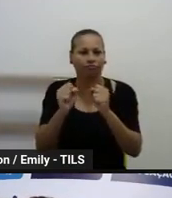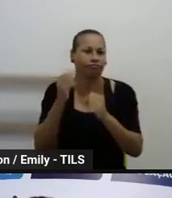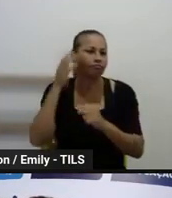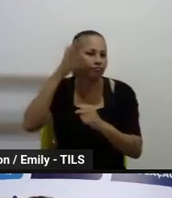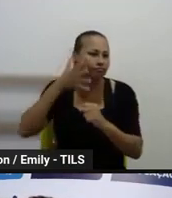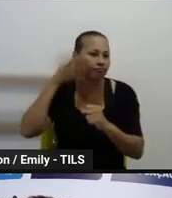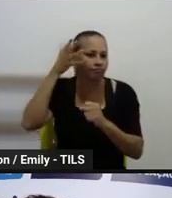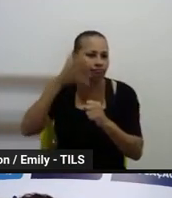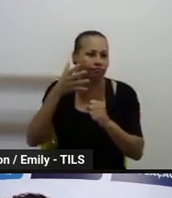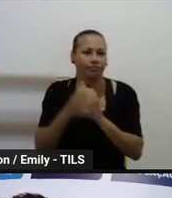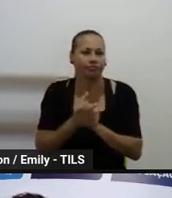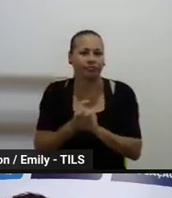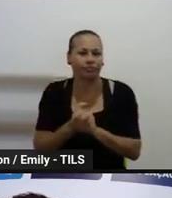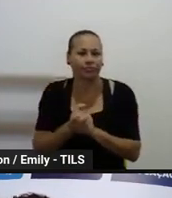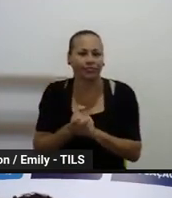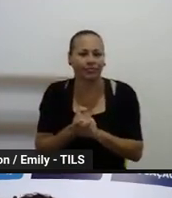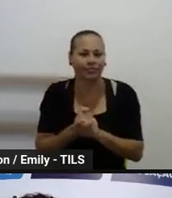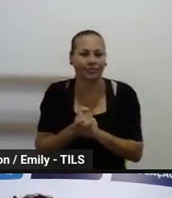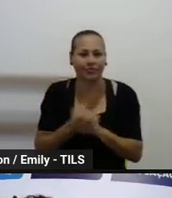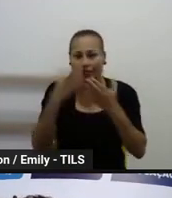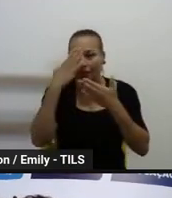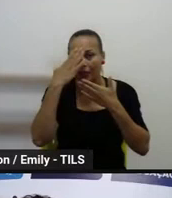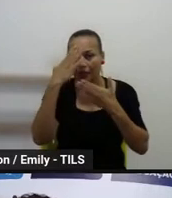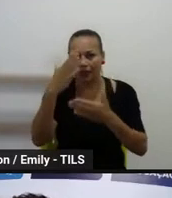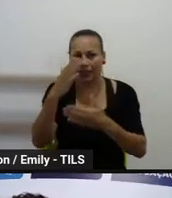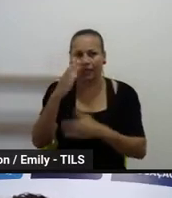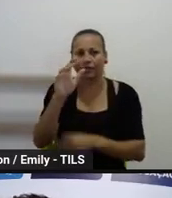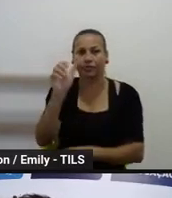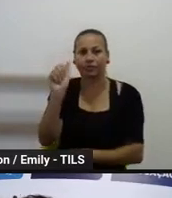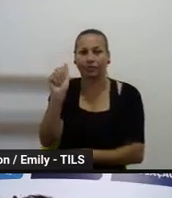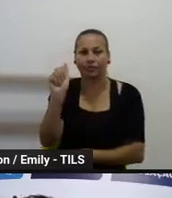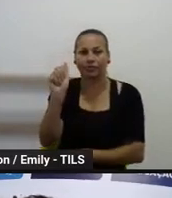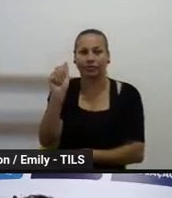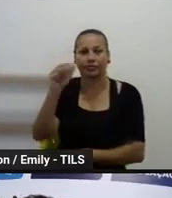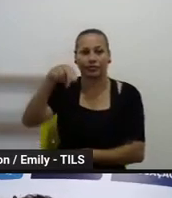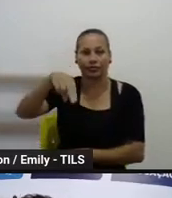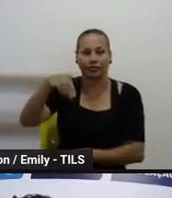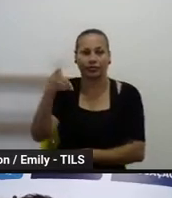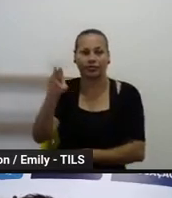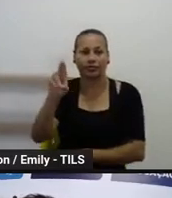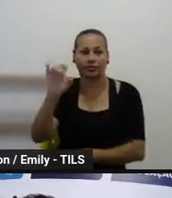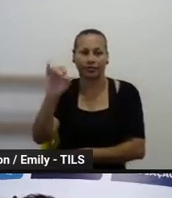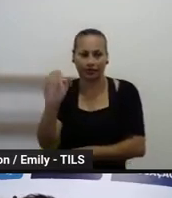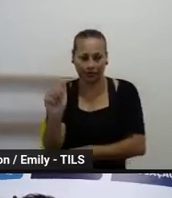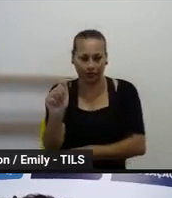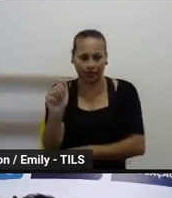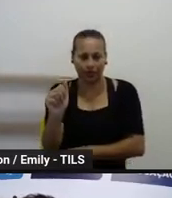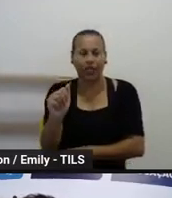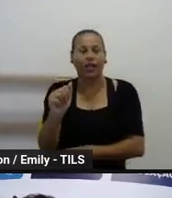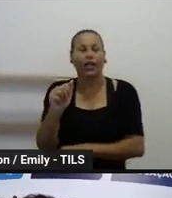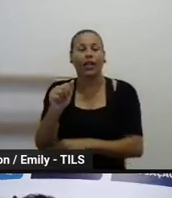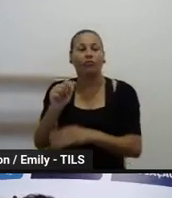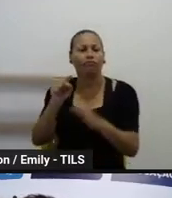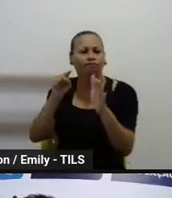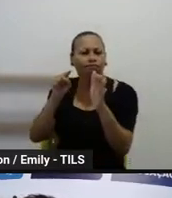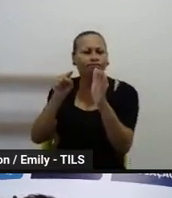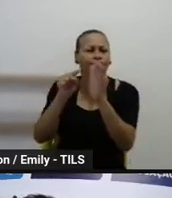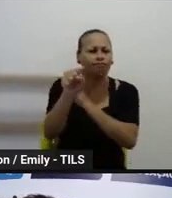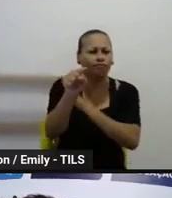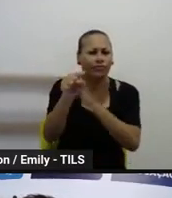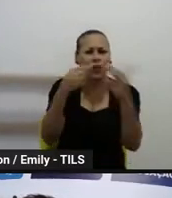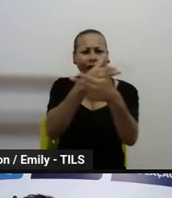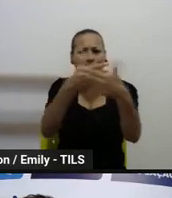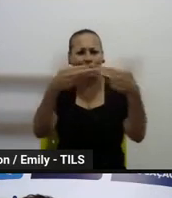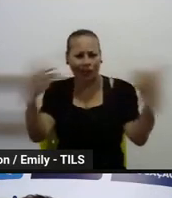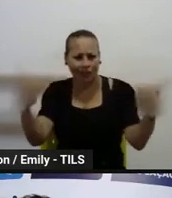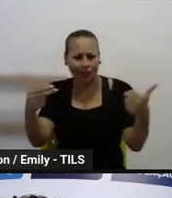meu áudio estava fechado. Obrigada, Andréa. Eu recebi algumas perguntas aqui, eu vou ler para